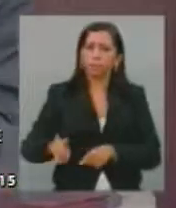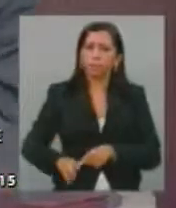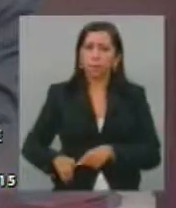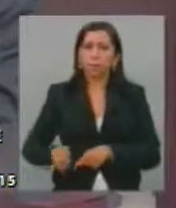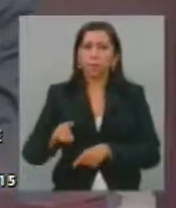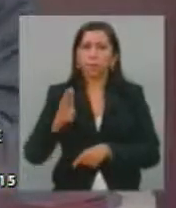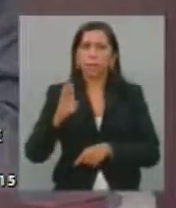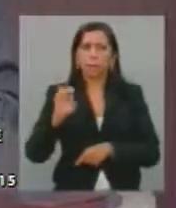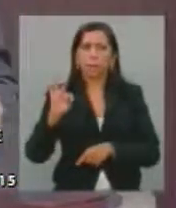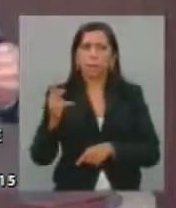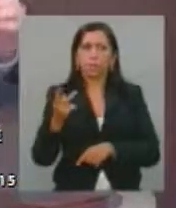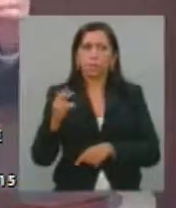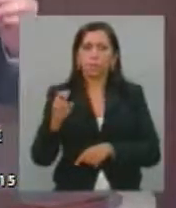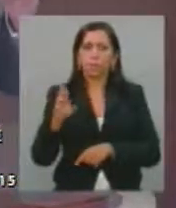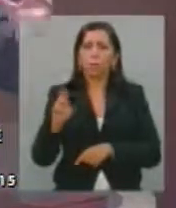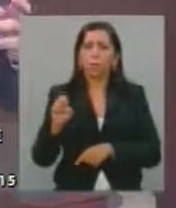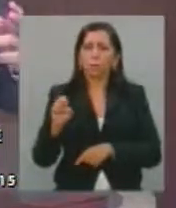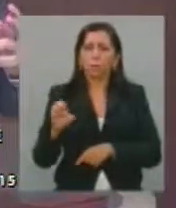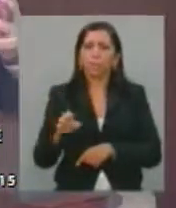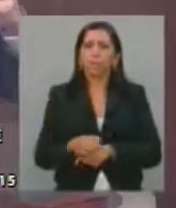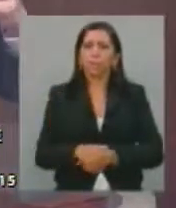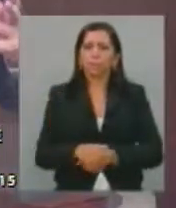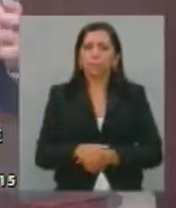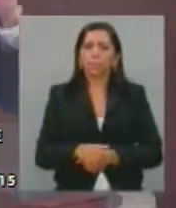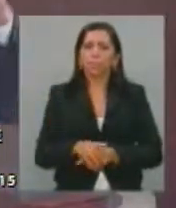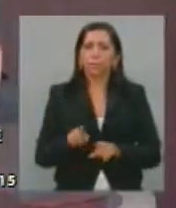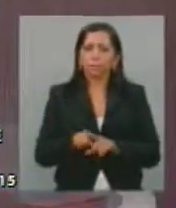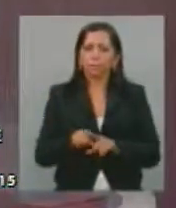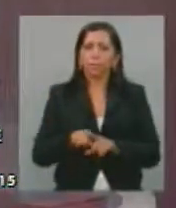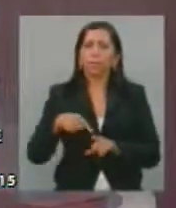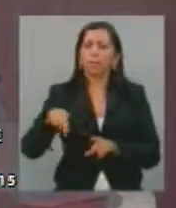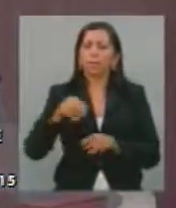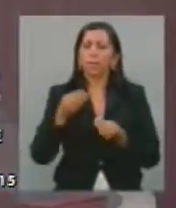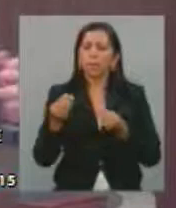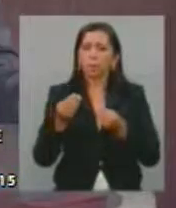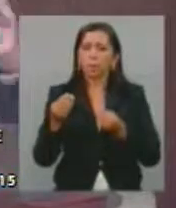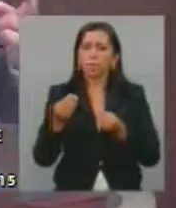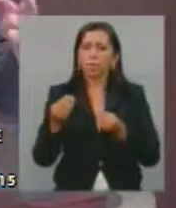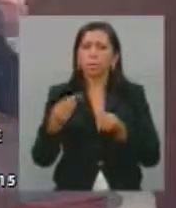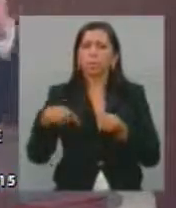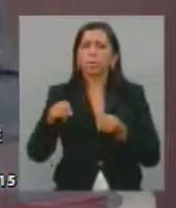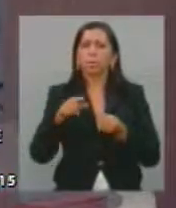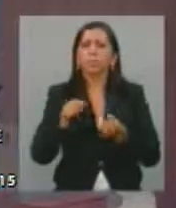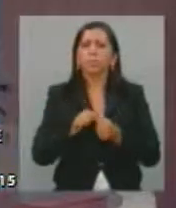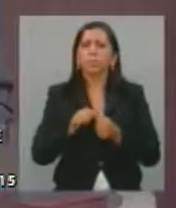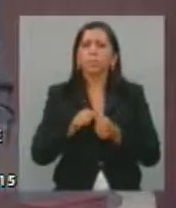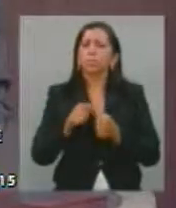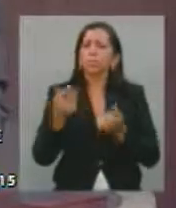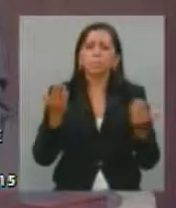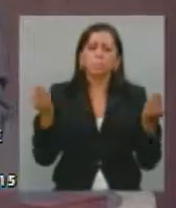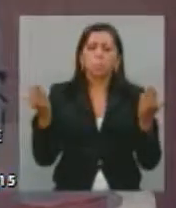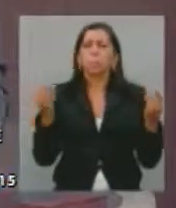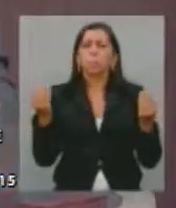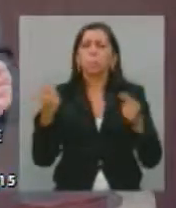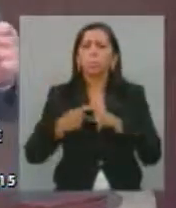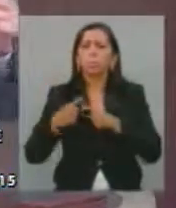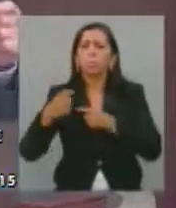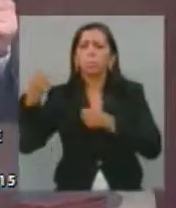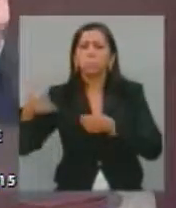sobre a situação, por exemplo, do nosso sócio educativo, das unidades de internação. Por que eu estou vinculando uma coisa à outra?